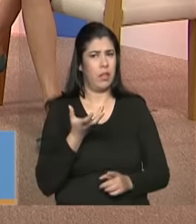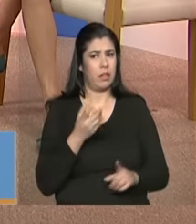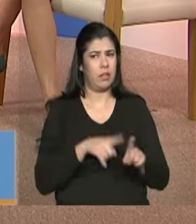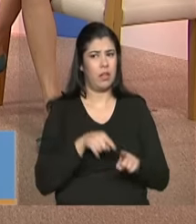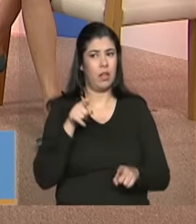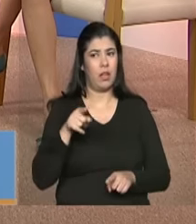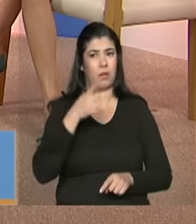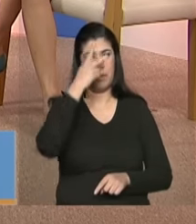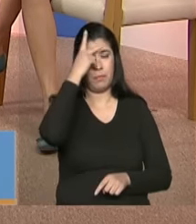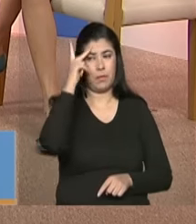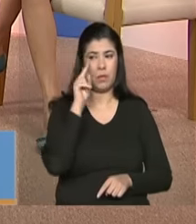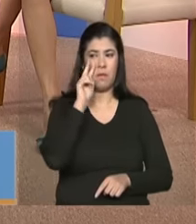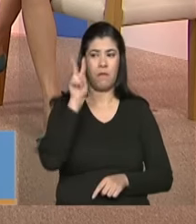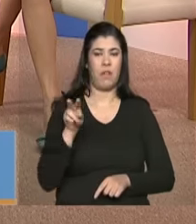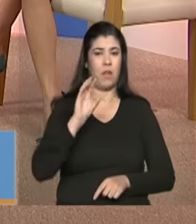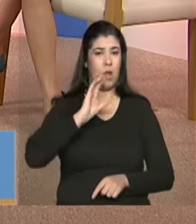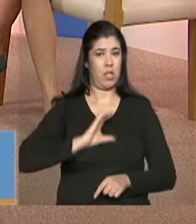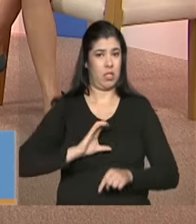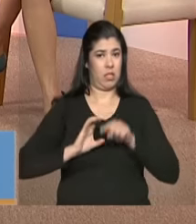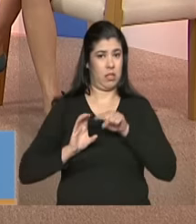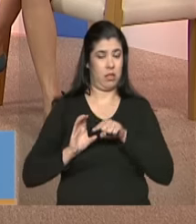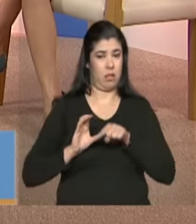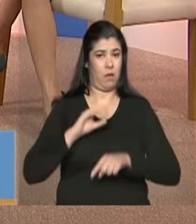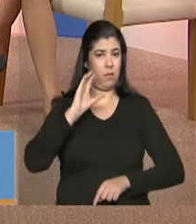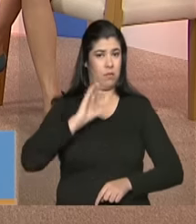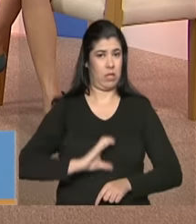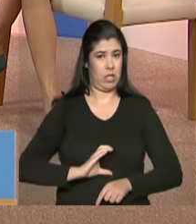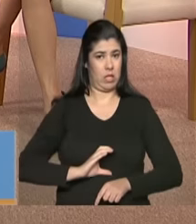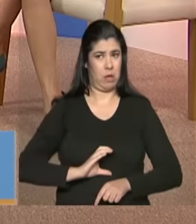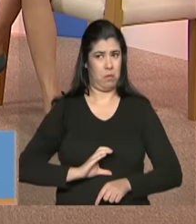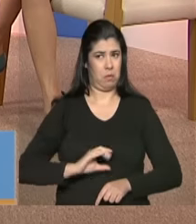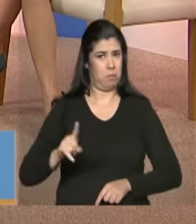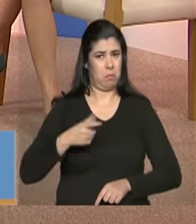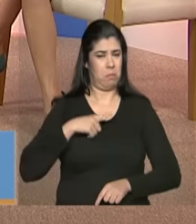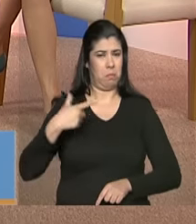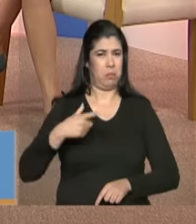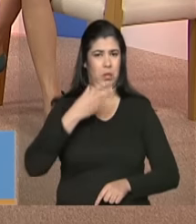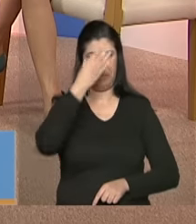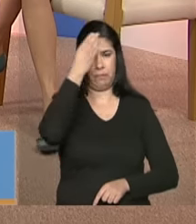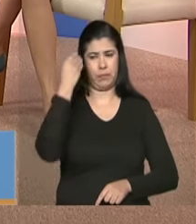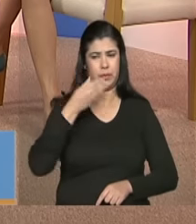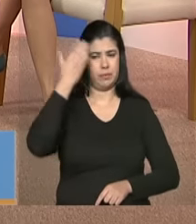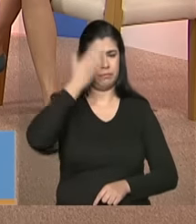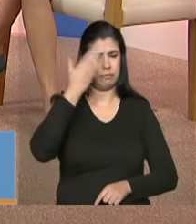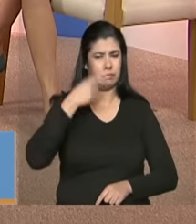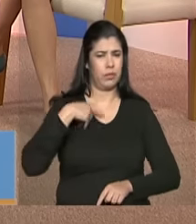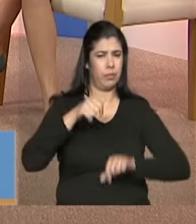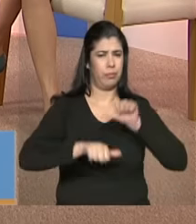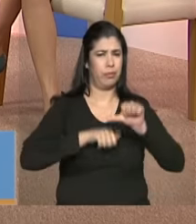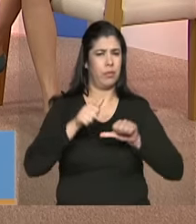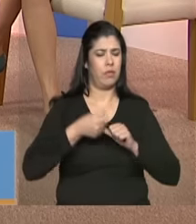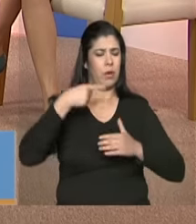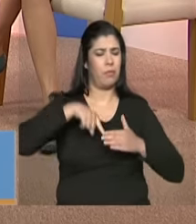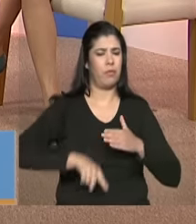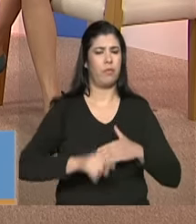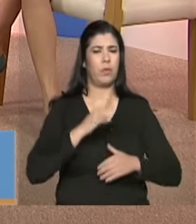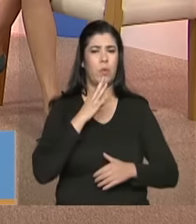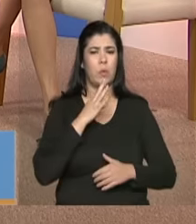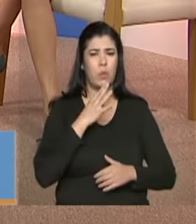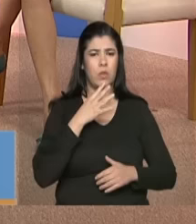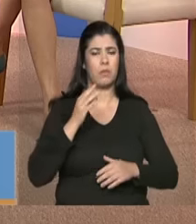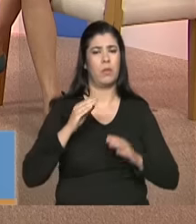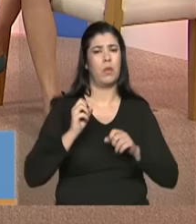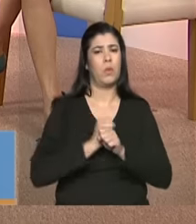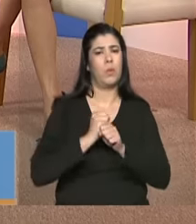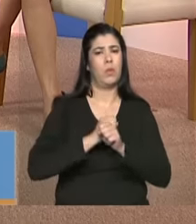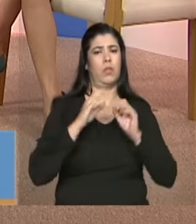invisível como cidadã na medida em que ela vai aprofundando sua vivência de rua. A política de